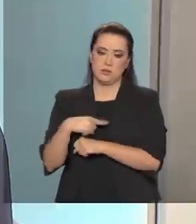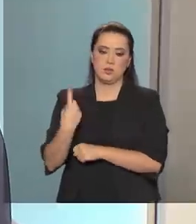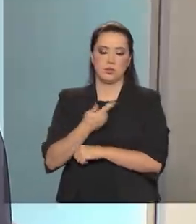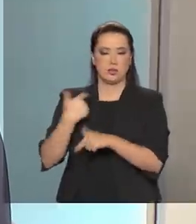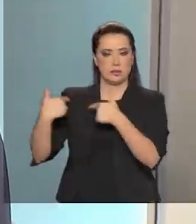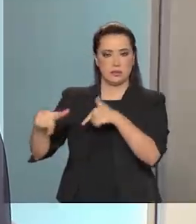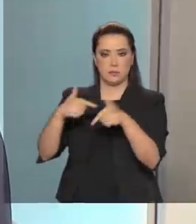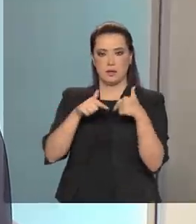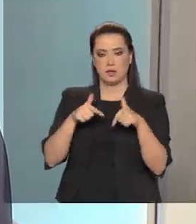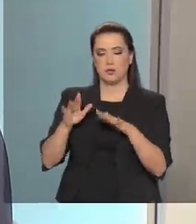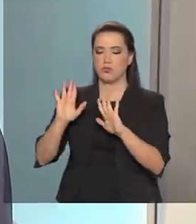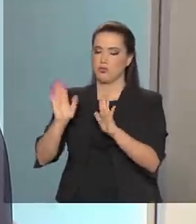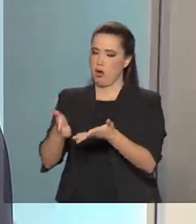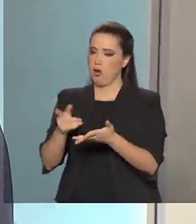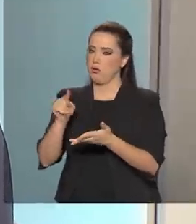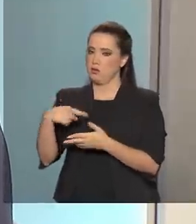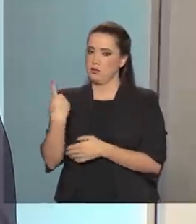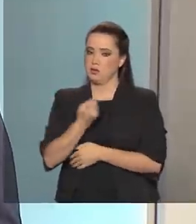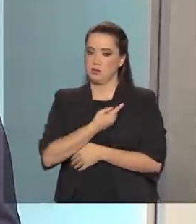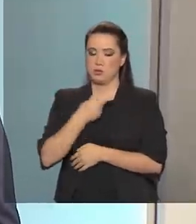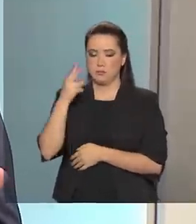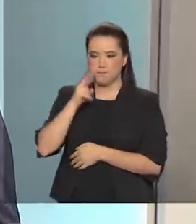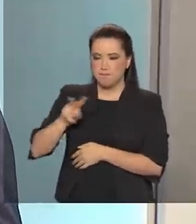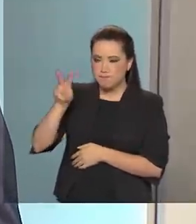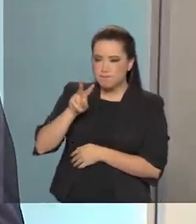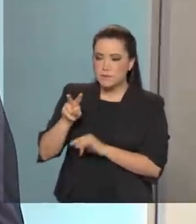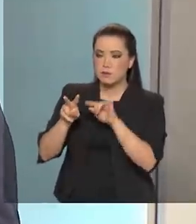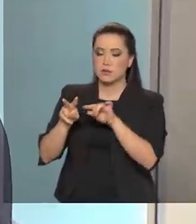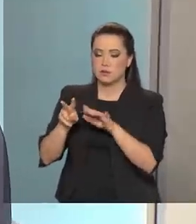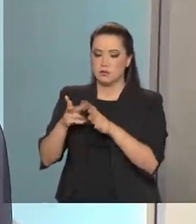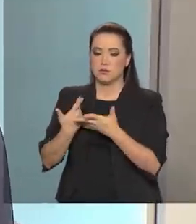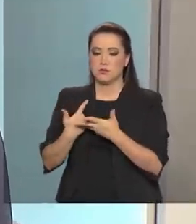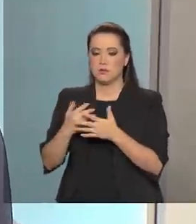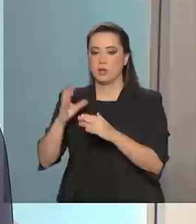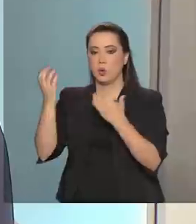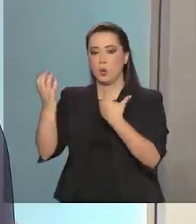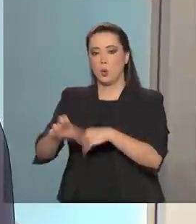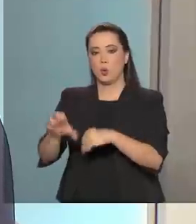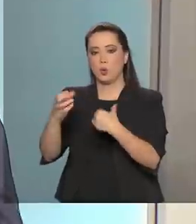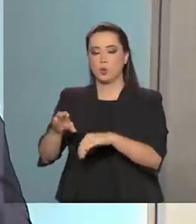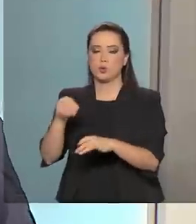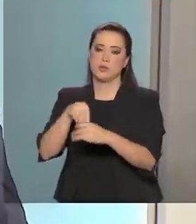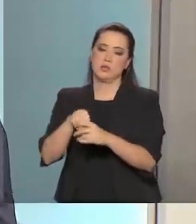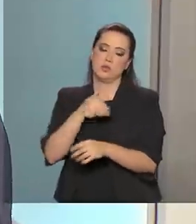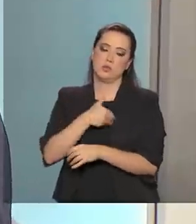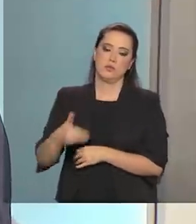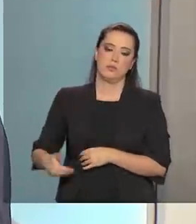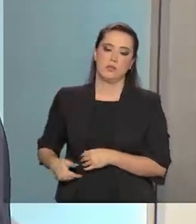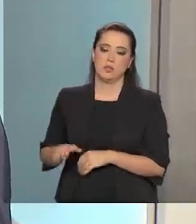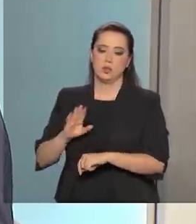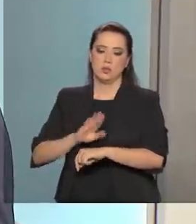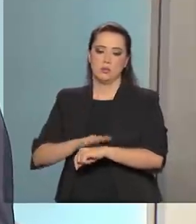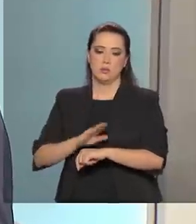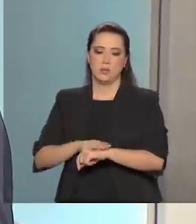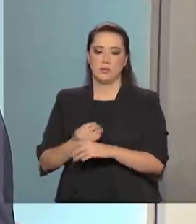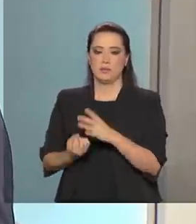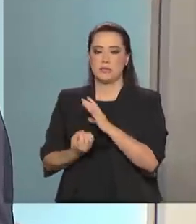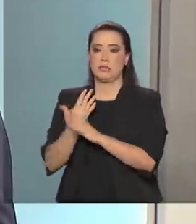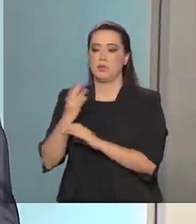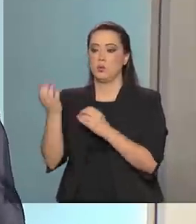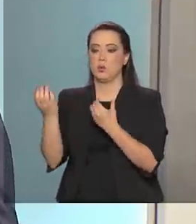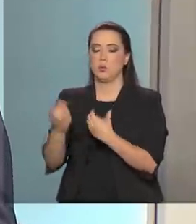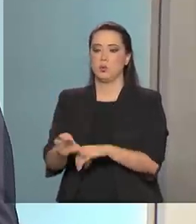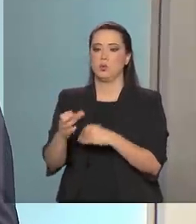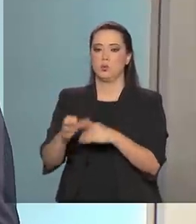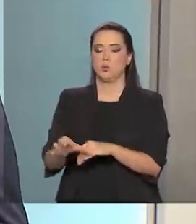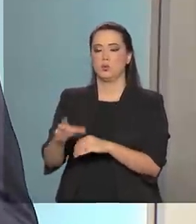trabalhando nisso. Se nós olharmos concursos públicos no governo, no momento que você lança um concurso,